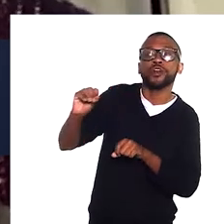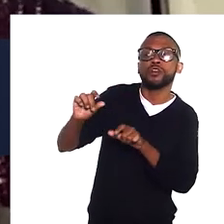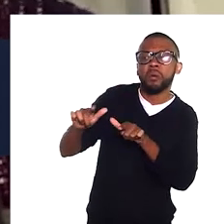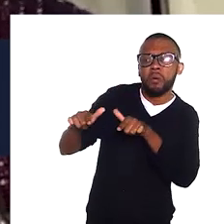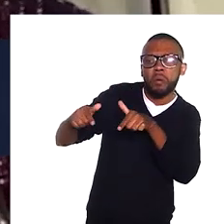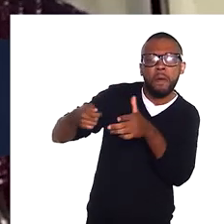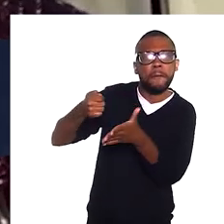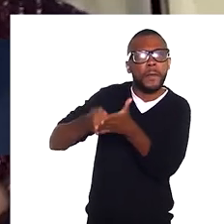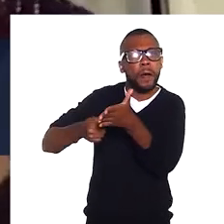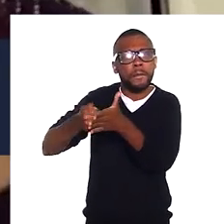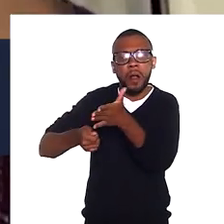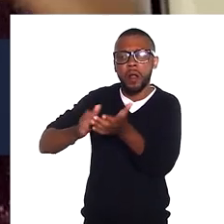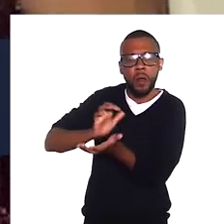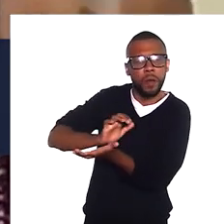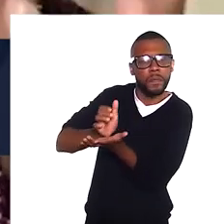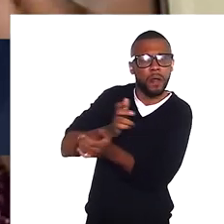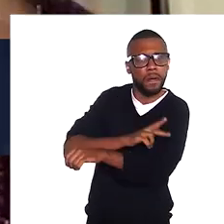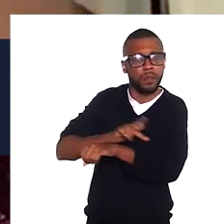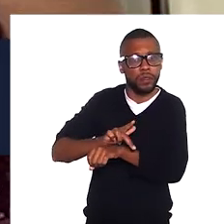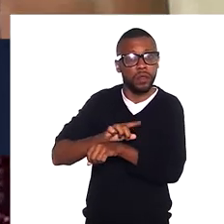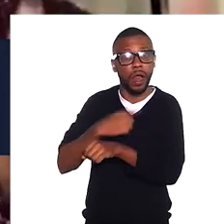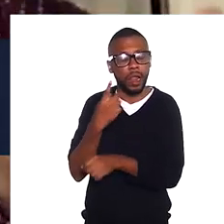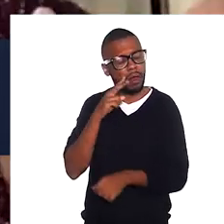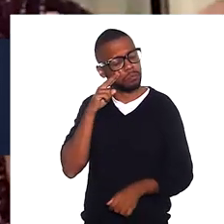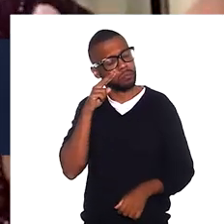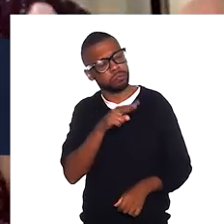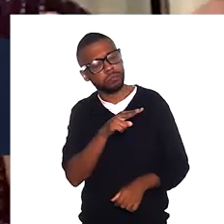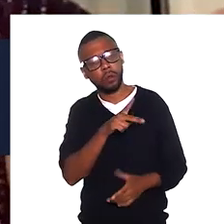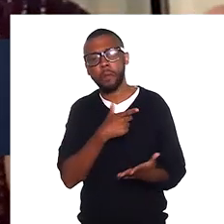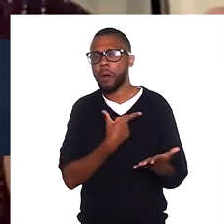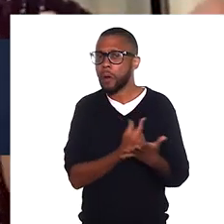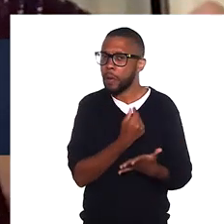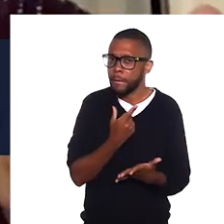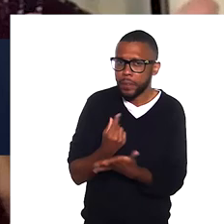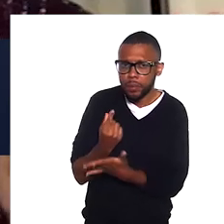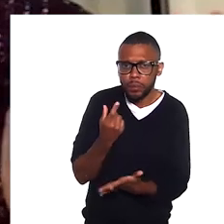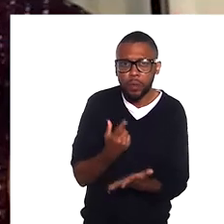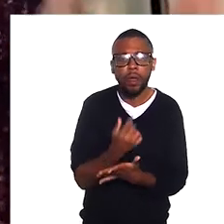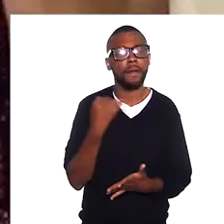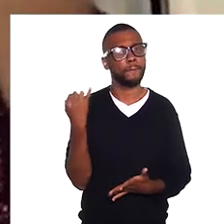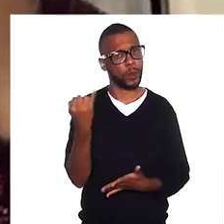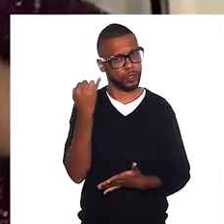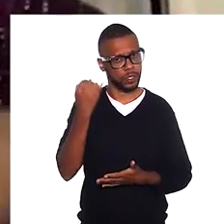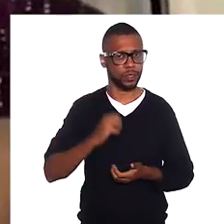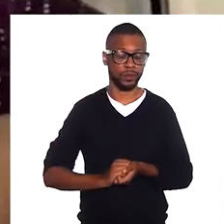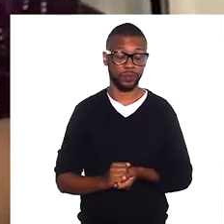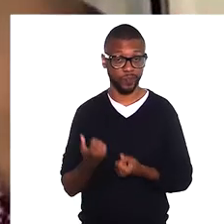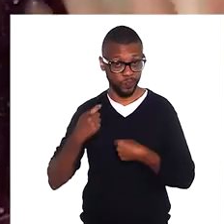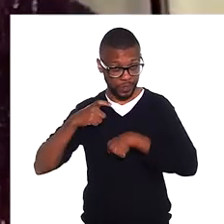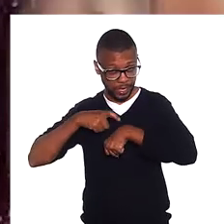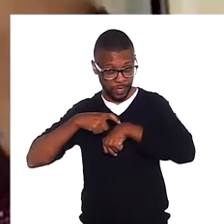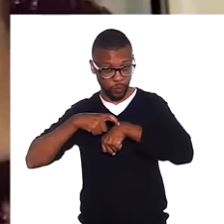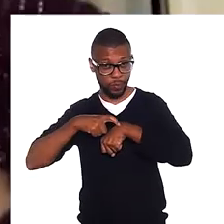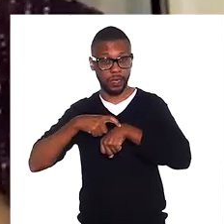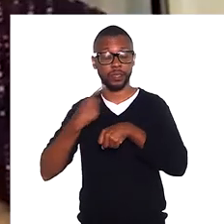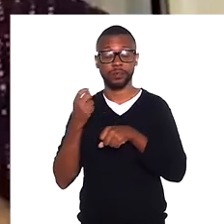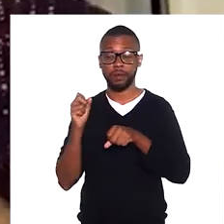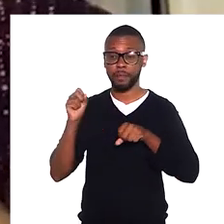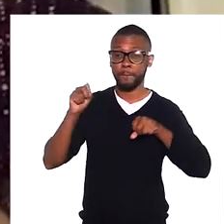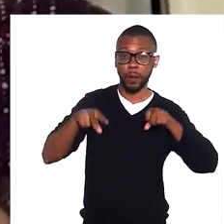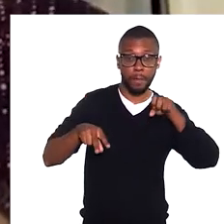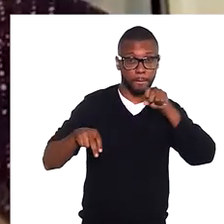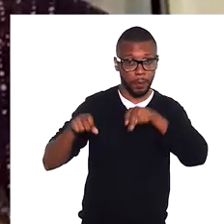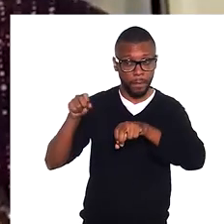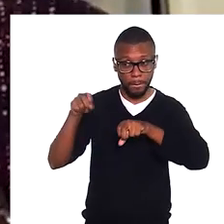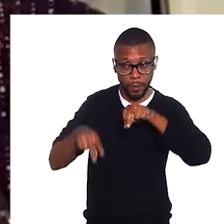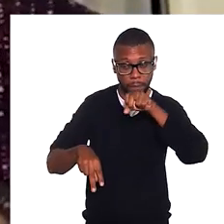enfrentar o racismo, elas enxergavam a gente como um consumidor em potencial. Nesse momento, com a entrada